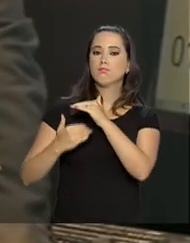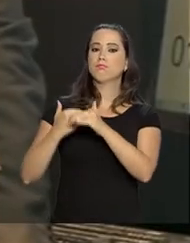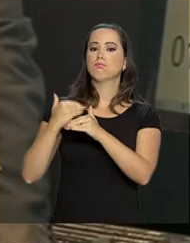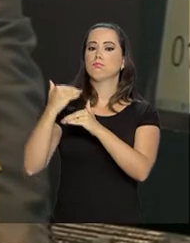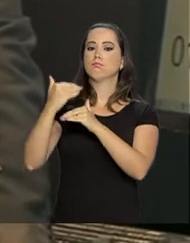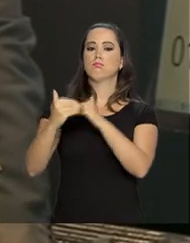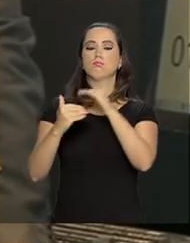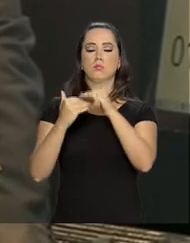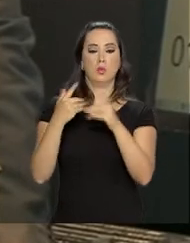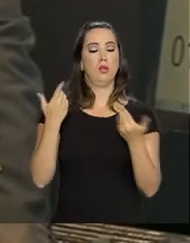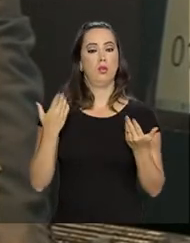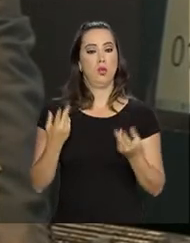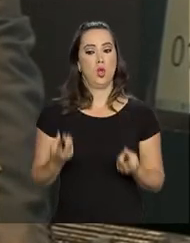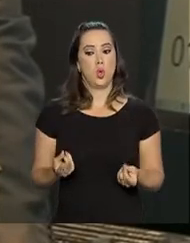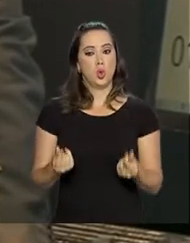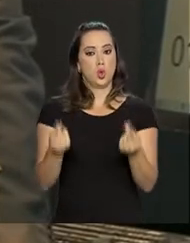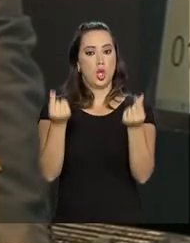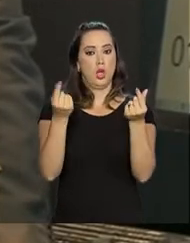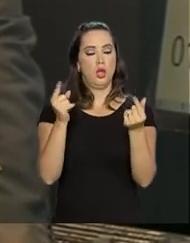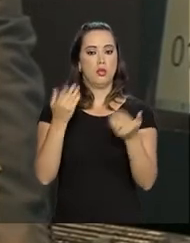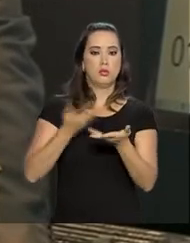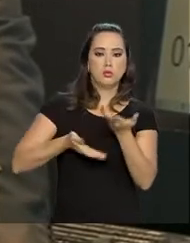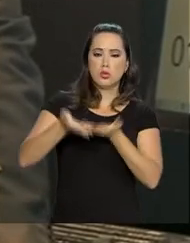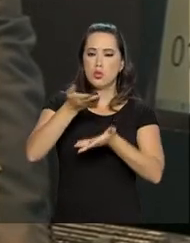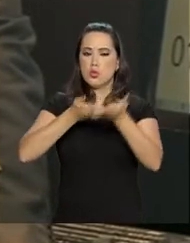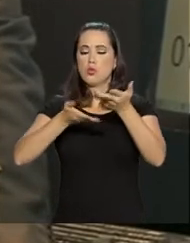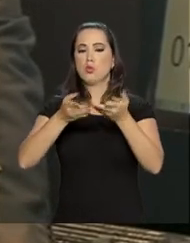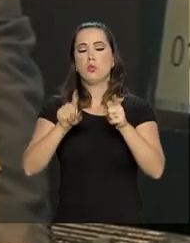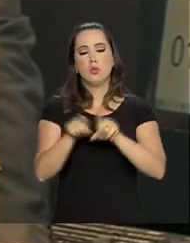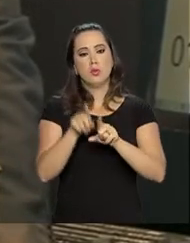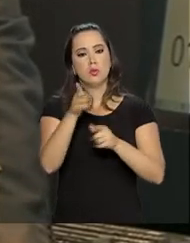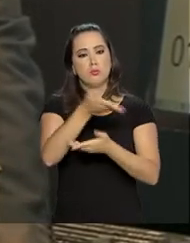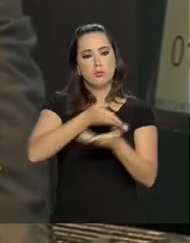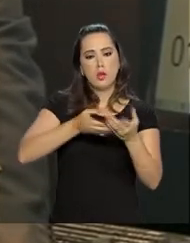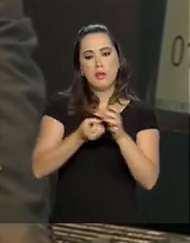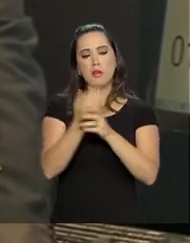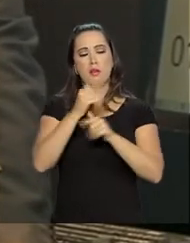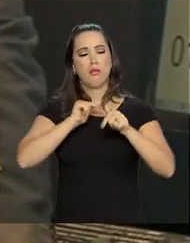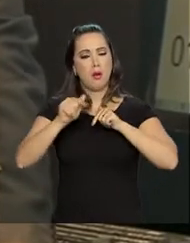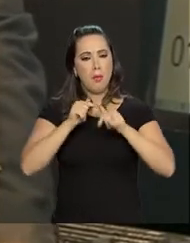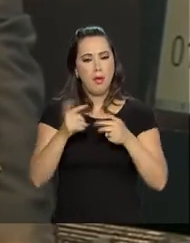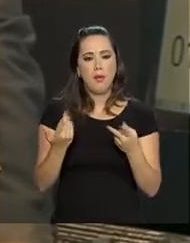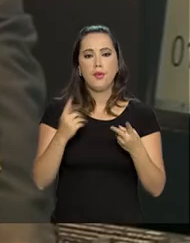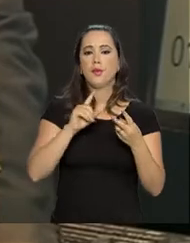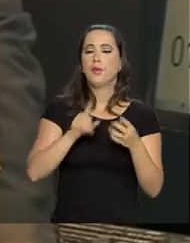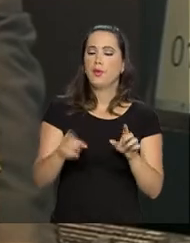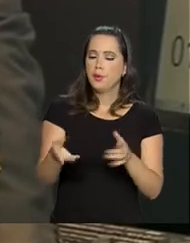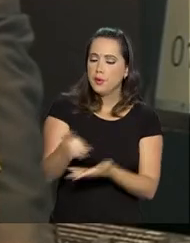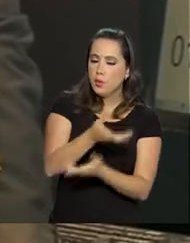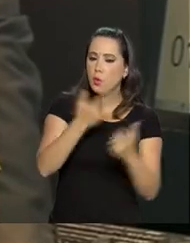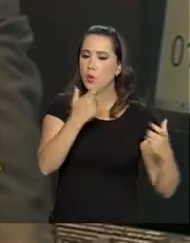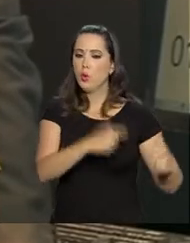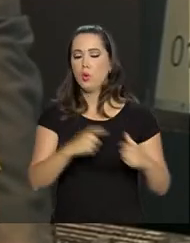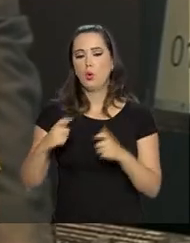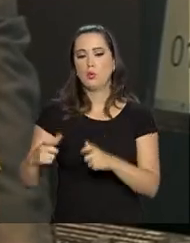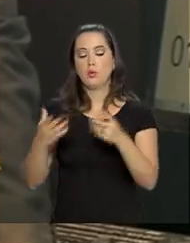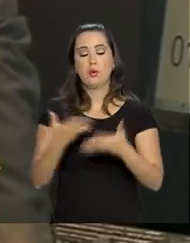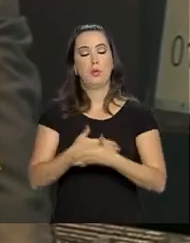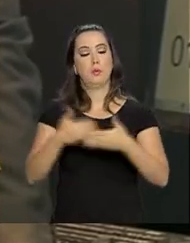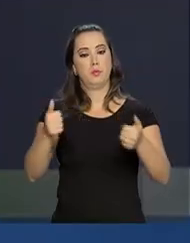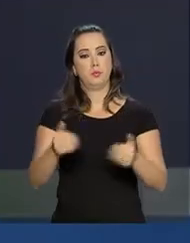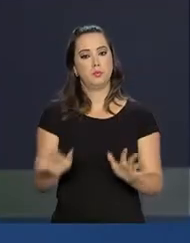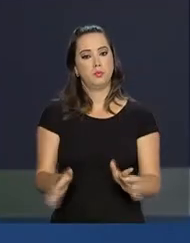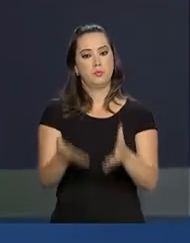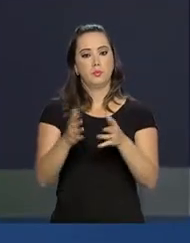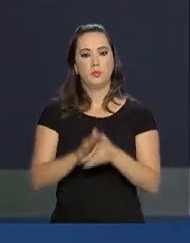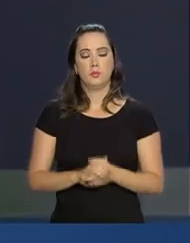O investimento estimula o crescimento e o crescimento gera emprego e cria um ambiente para melhorar a produtividade.